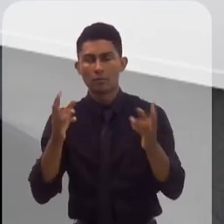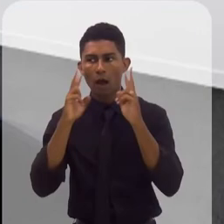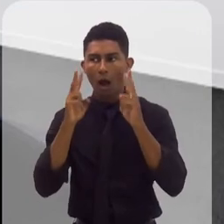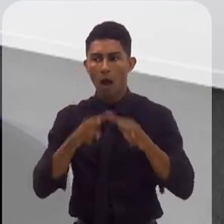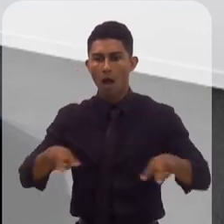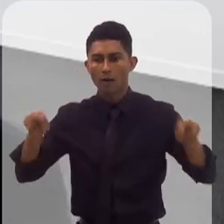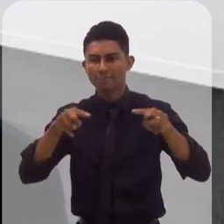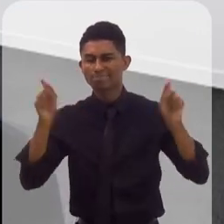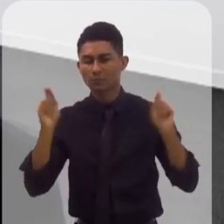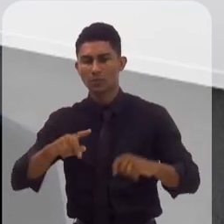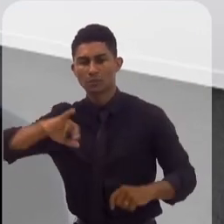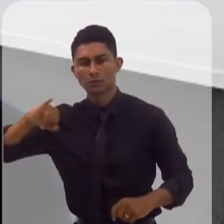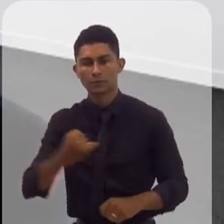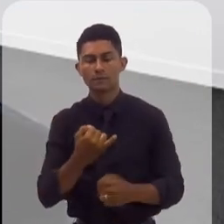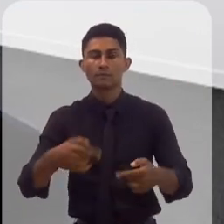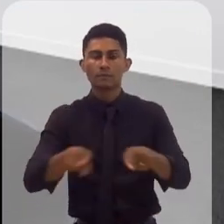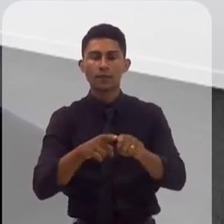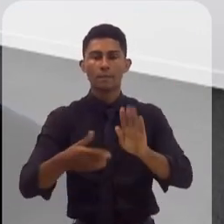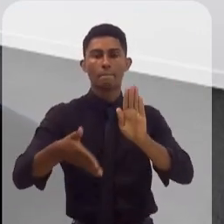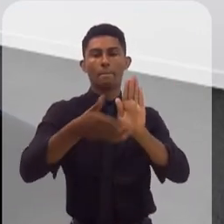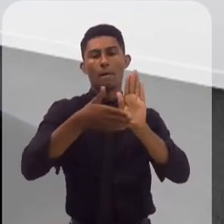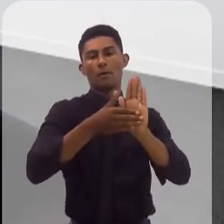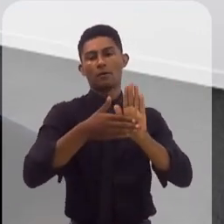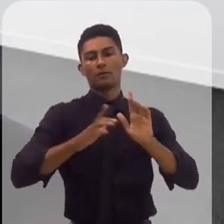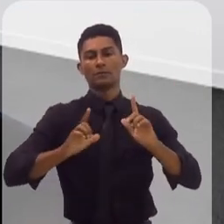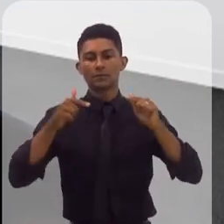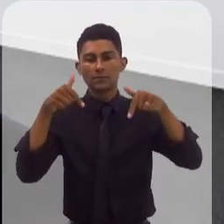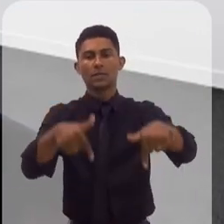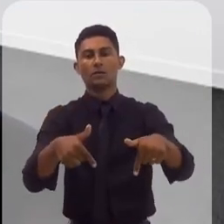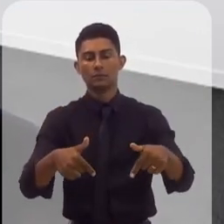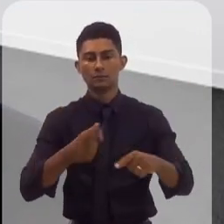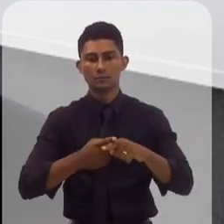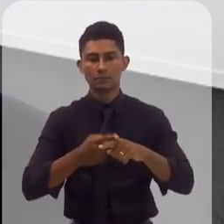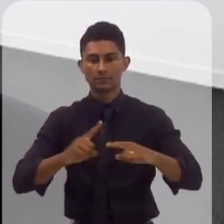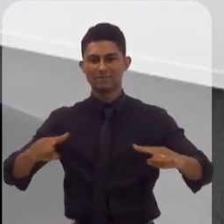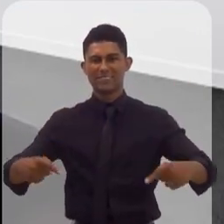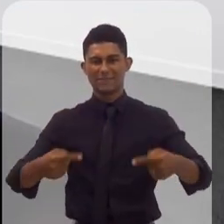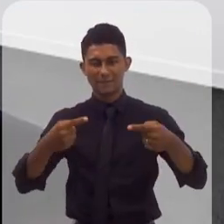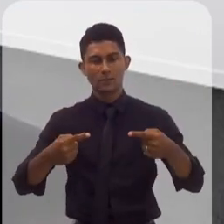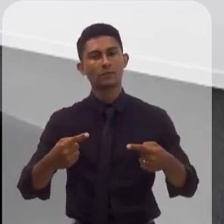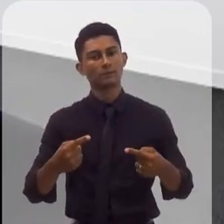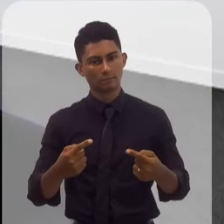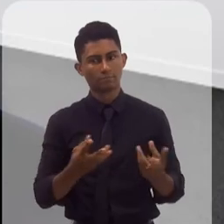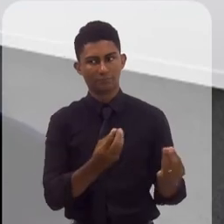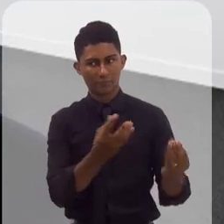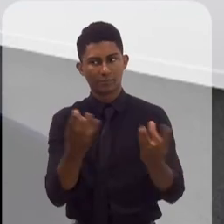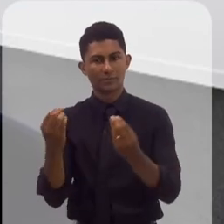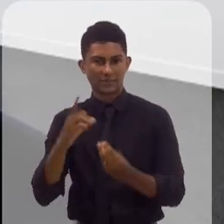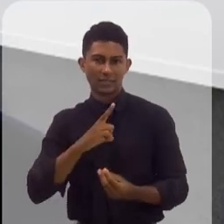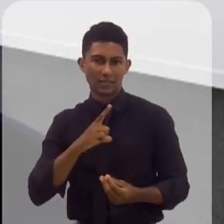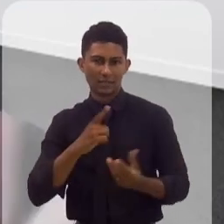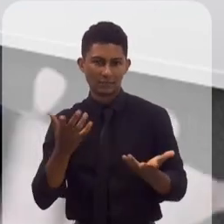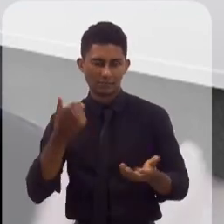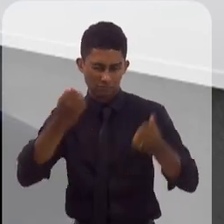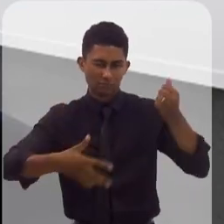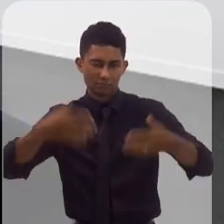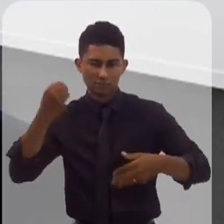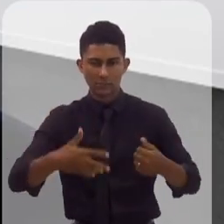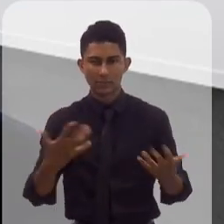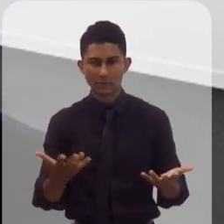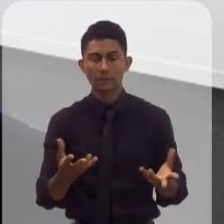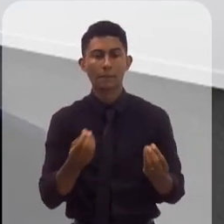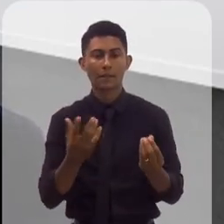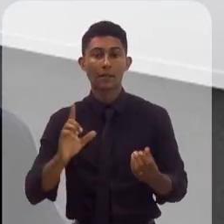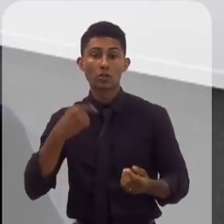as oportunidades, mas também proponham ações para superação desses vários desafios que a gente está discutindo aqui. Então,